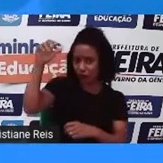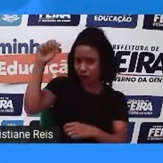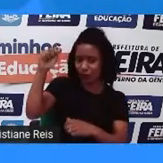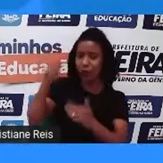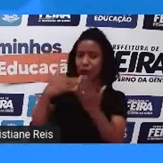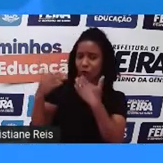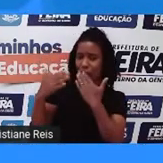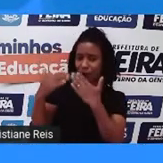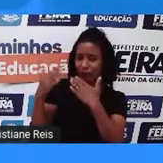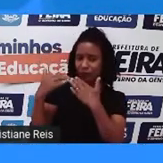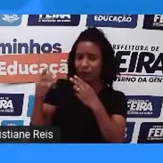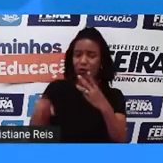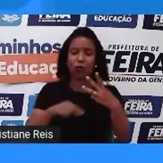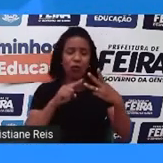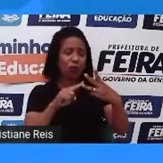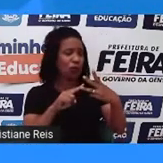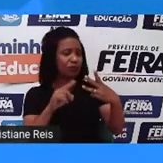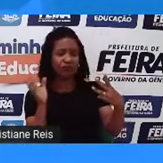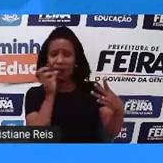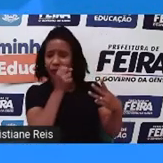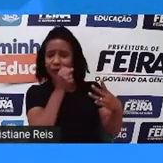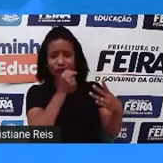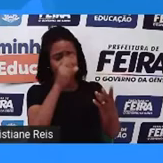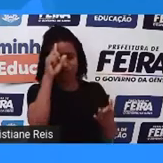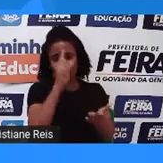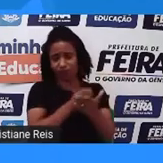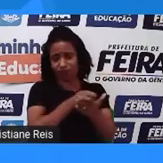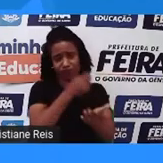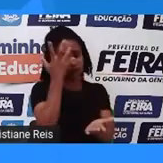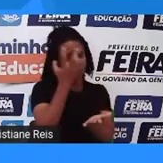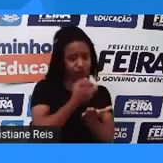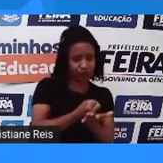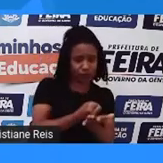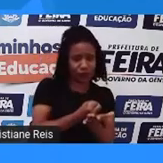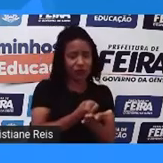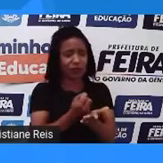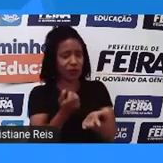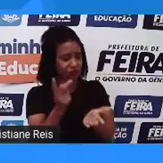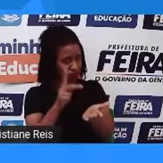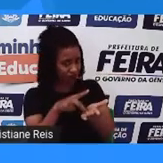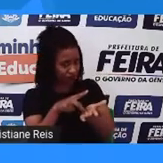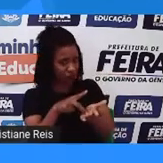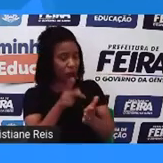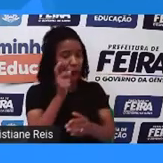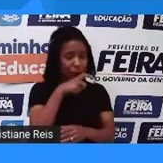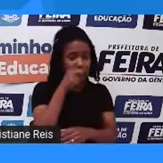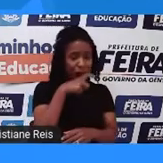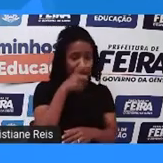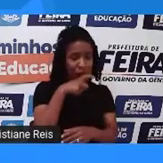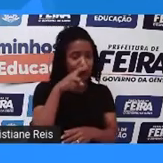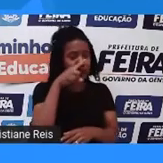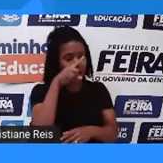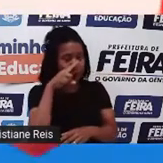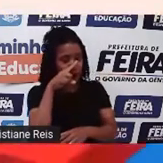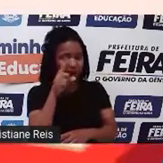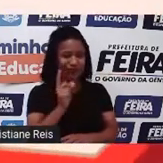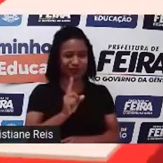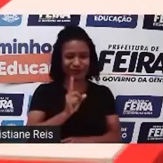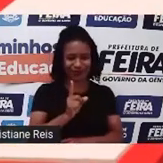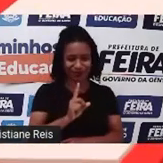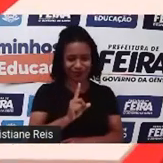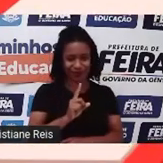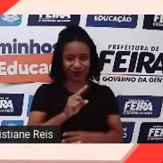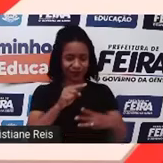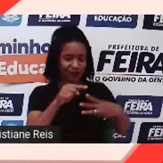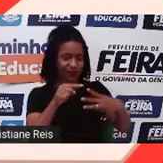Ou fazer o download para ver, né? No que é que dá. Se é seguro ou não. Então, a alternativa, sim,